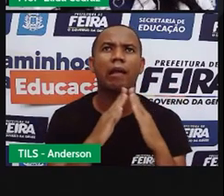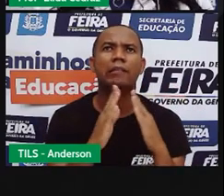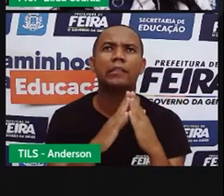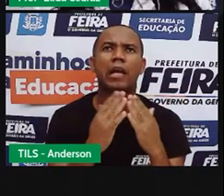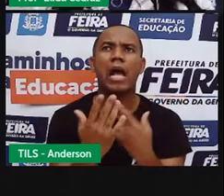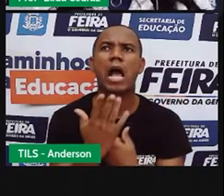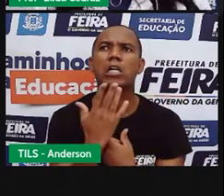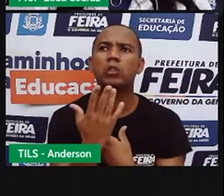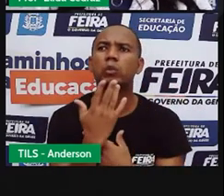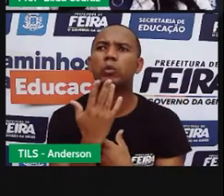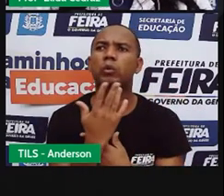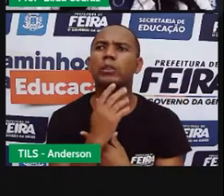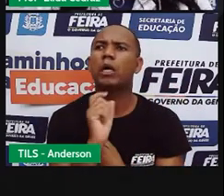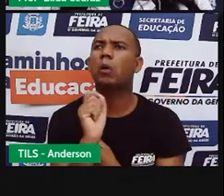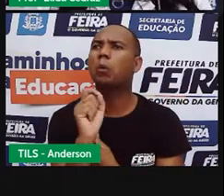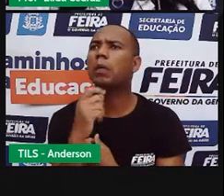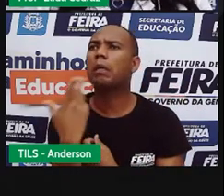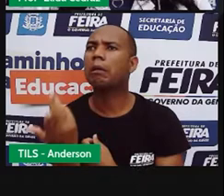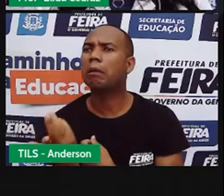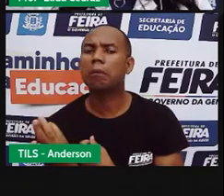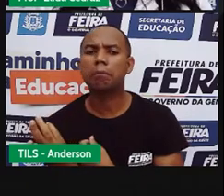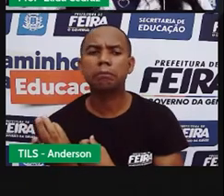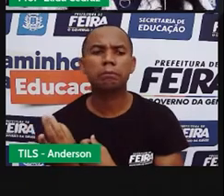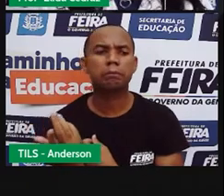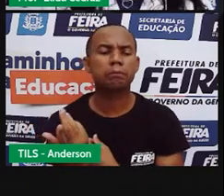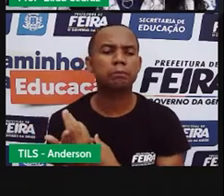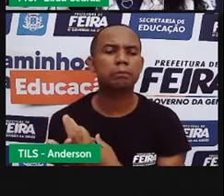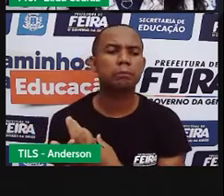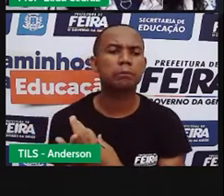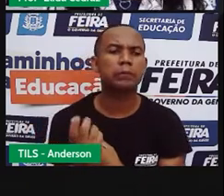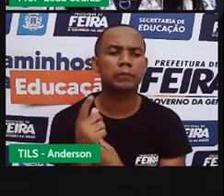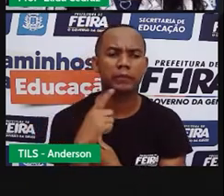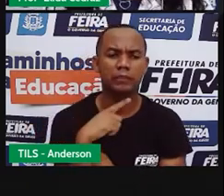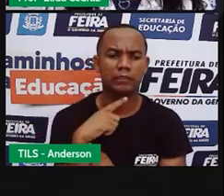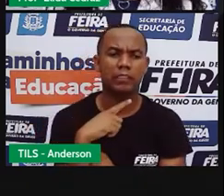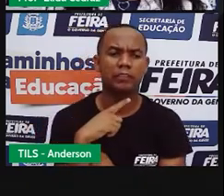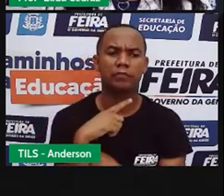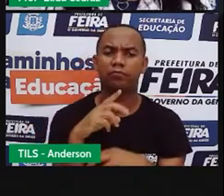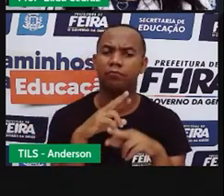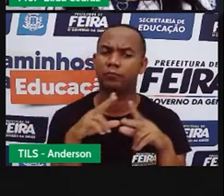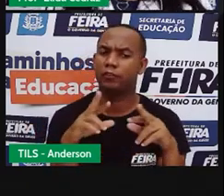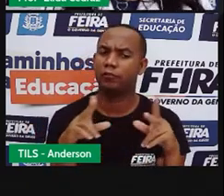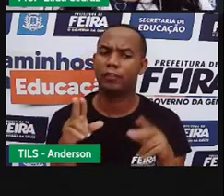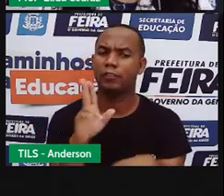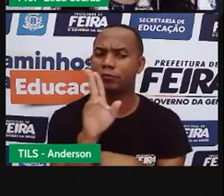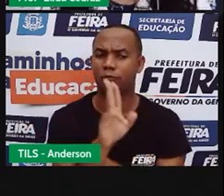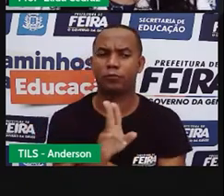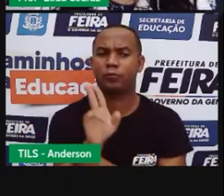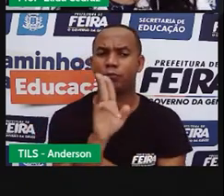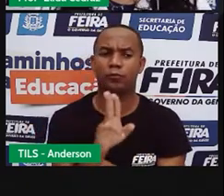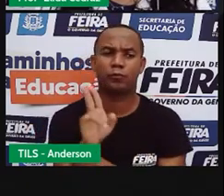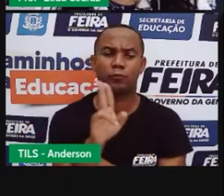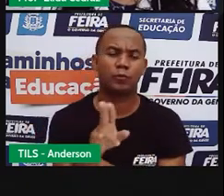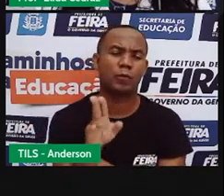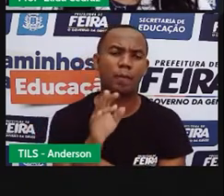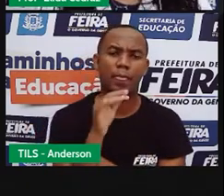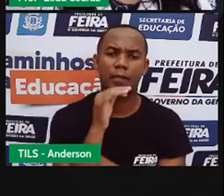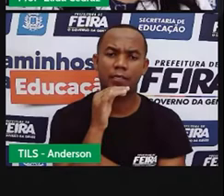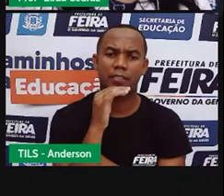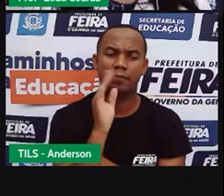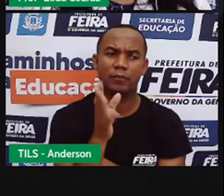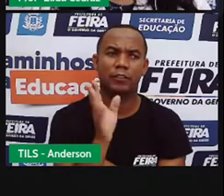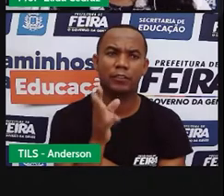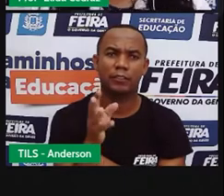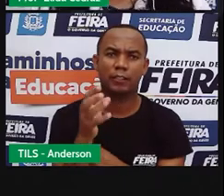qual é a função dela? A casa possui várias funções. Nós já tivemos uma aula